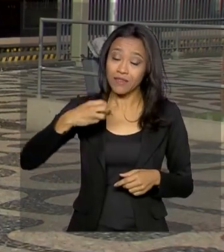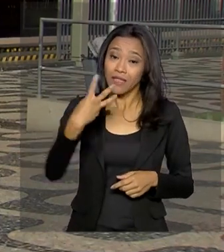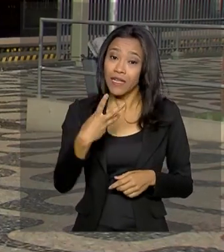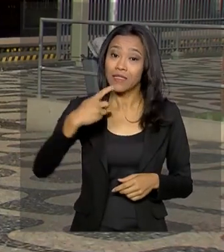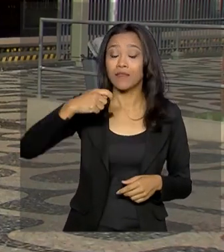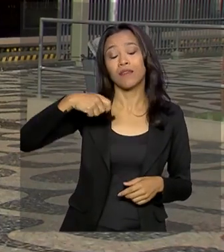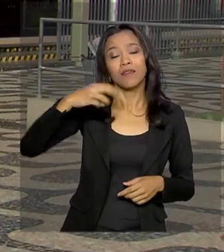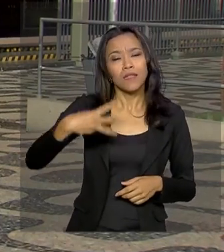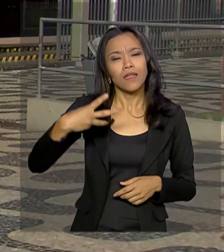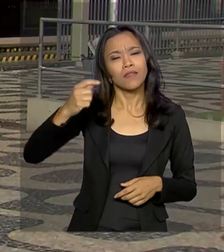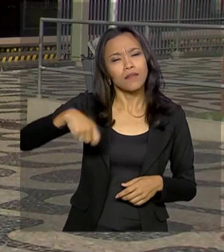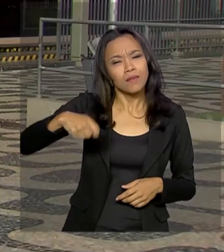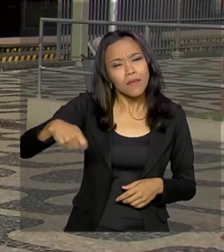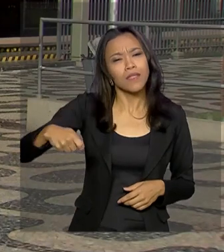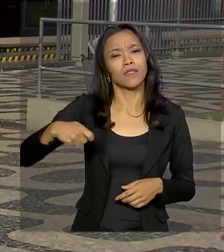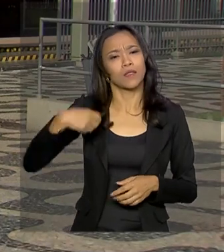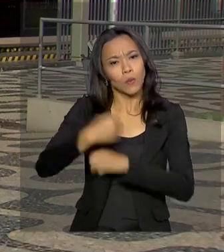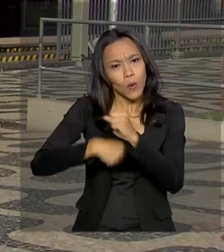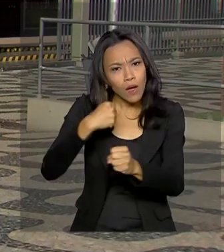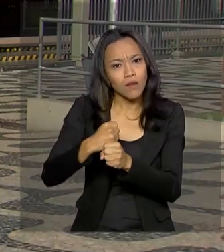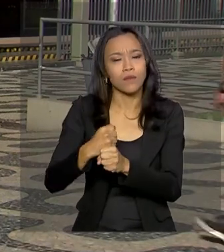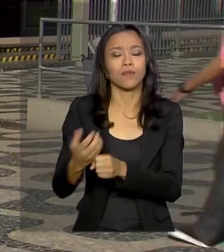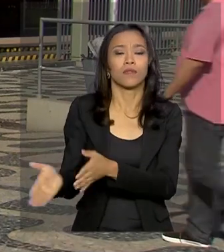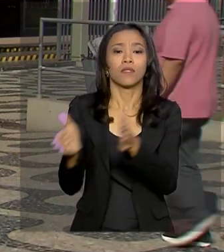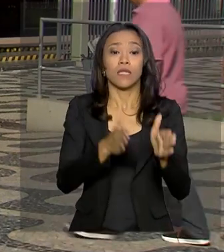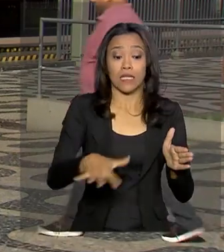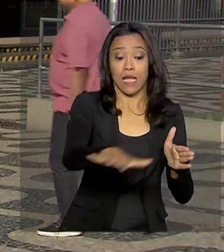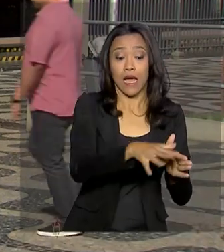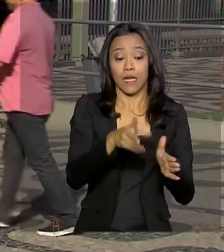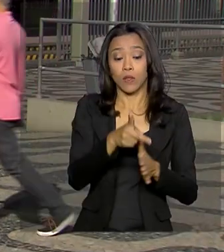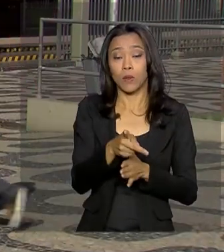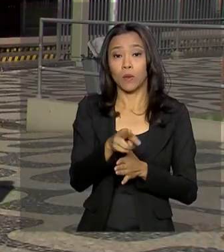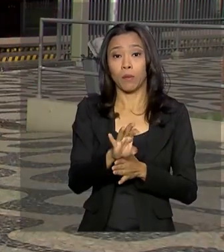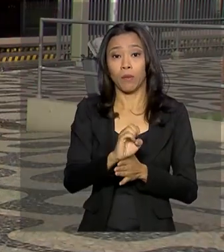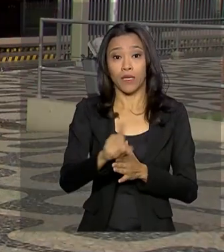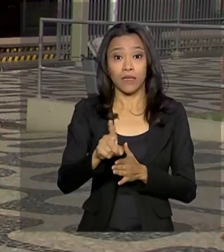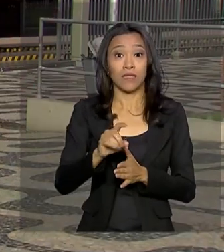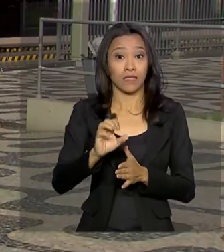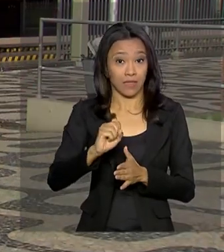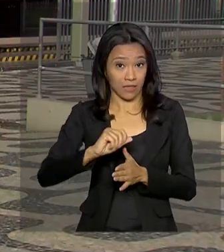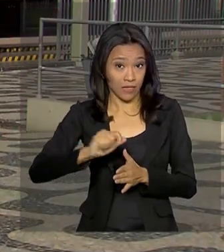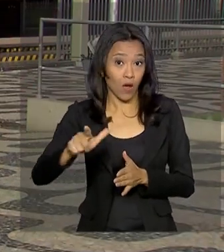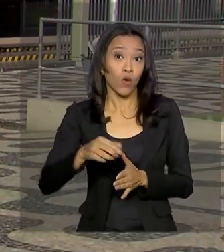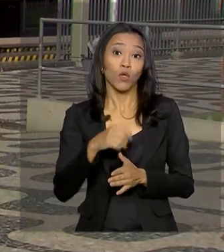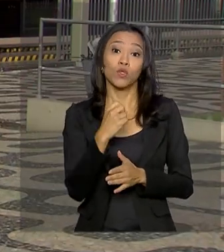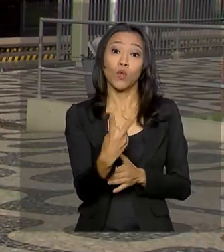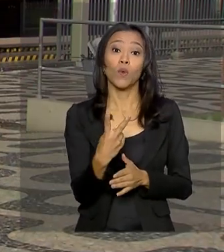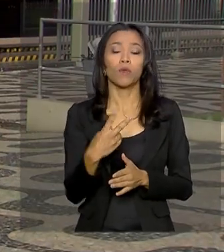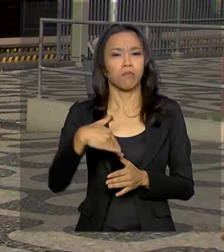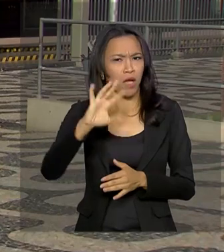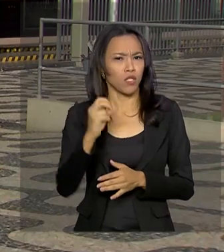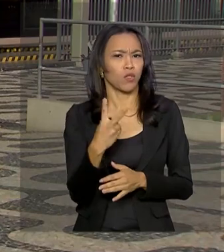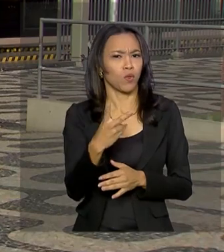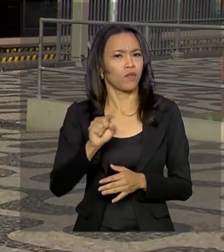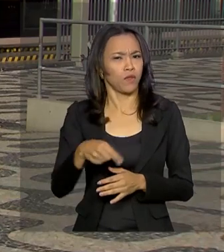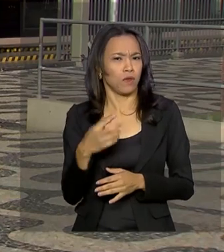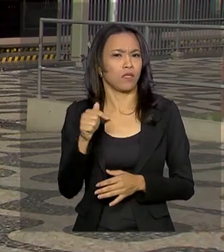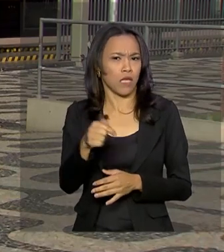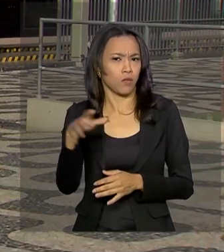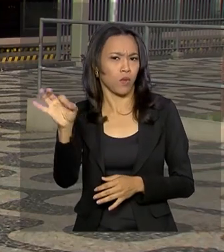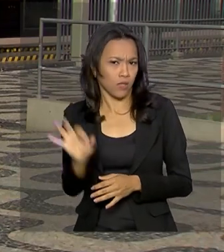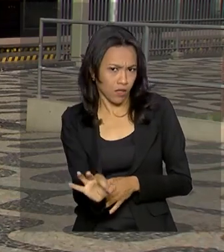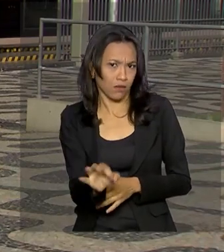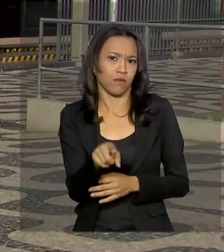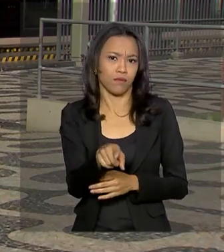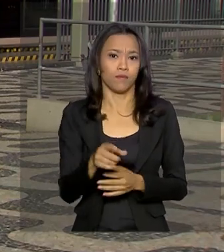meses do ano. Somente nos campos do pré-sal, a produção cresceu 12,7%, com mais de 1 milhão e 168